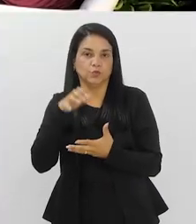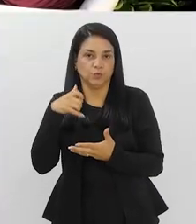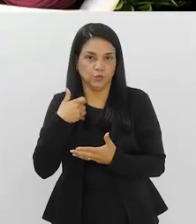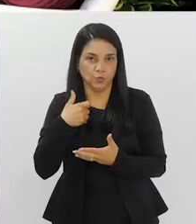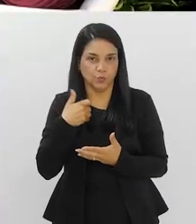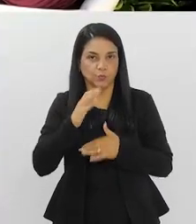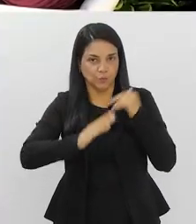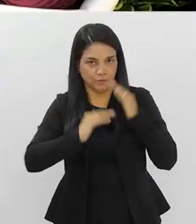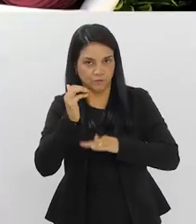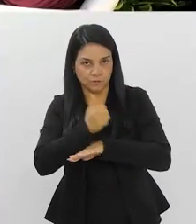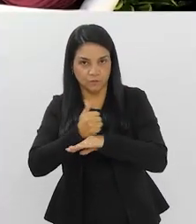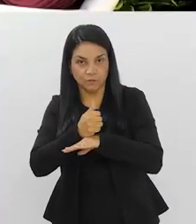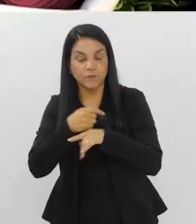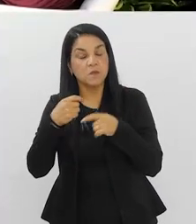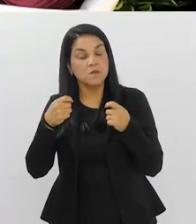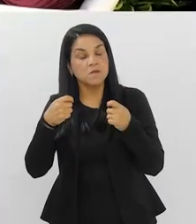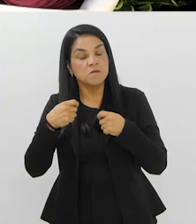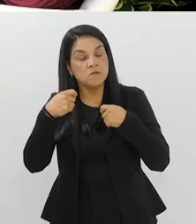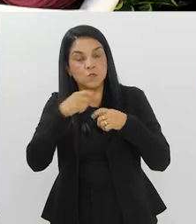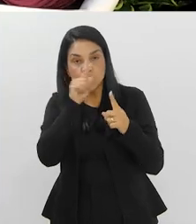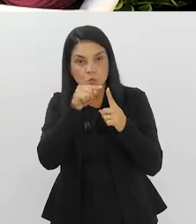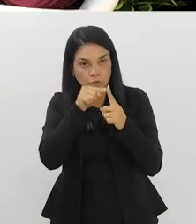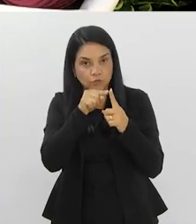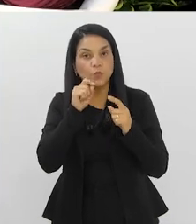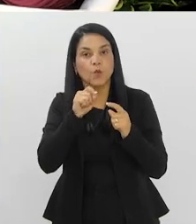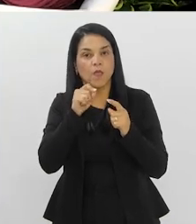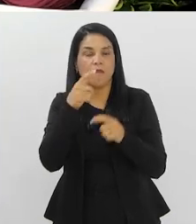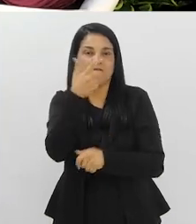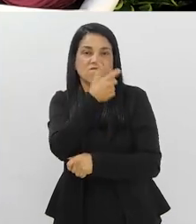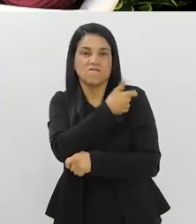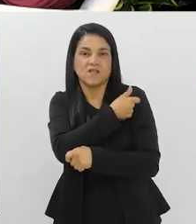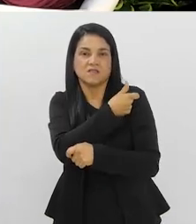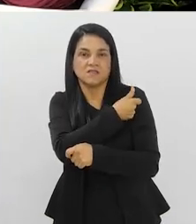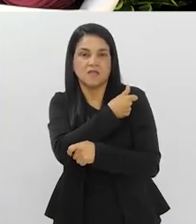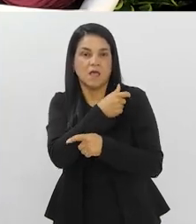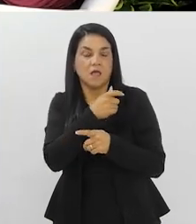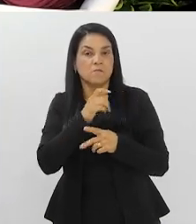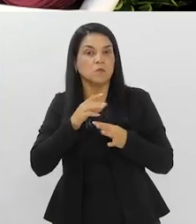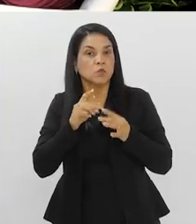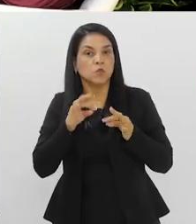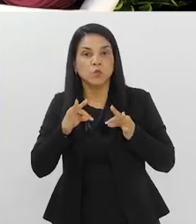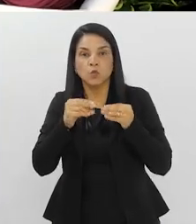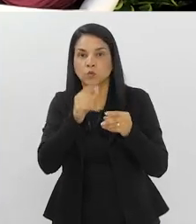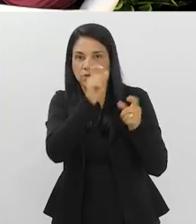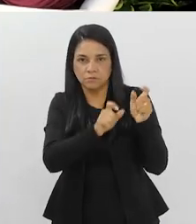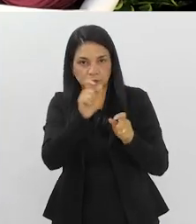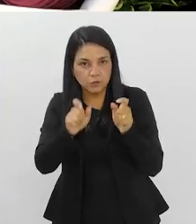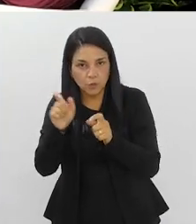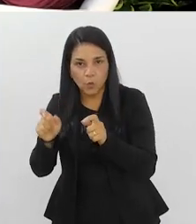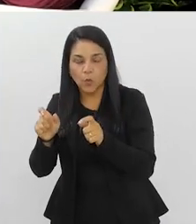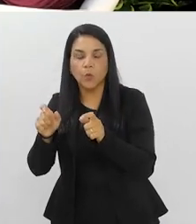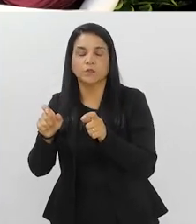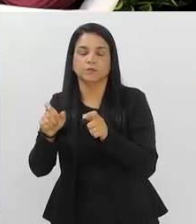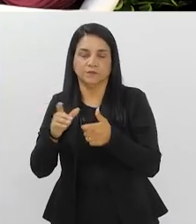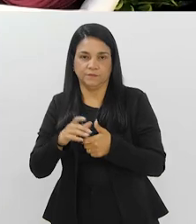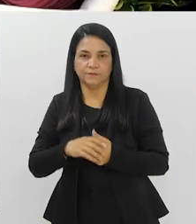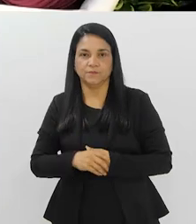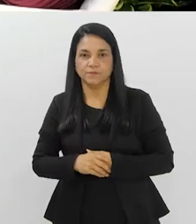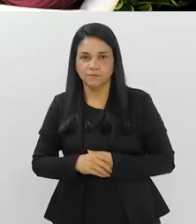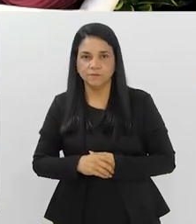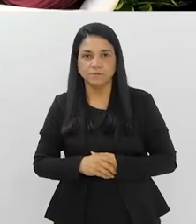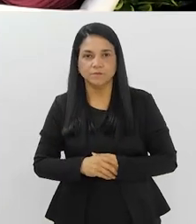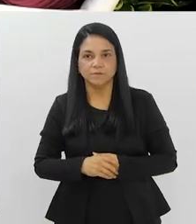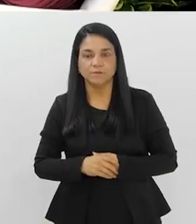né? Então, na verdade, o ideal é a gente consiga vacinar o maior número possível, né, das pessoas, inclusive os